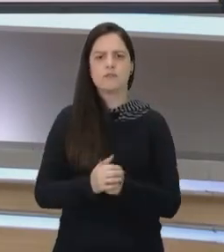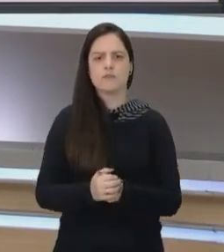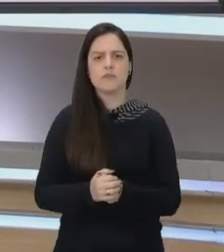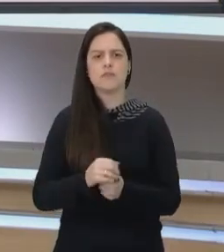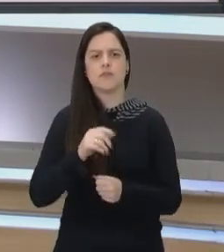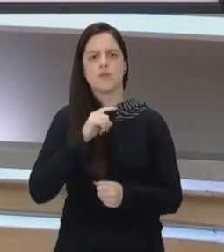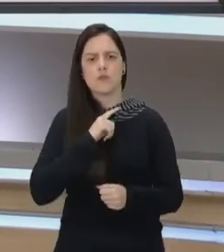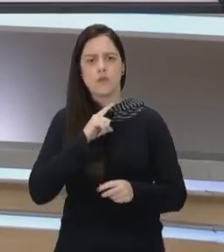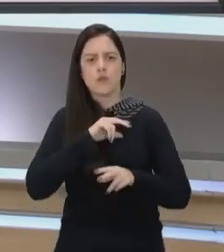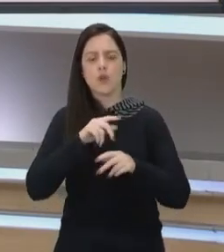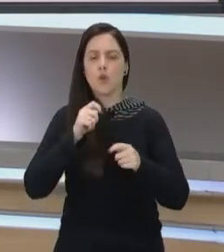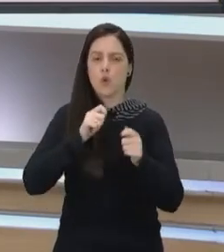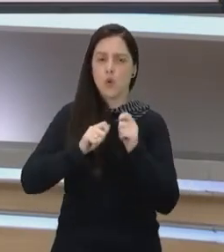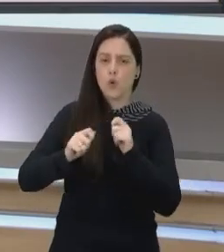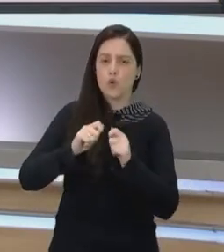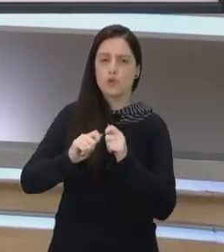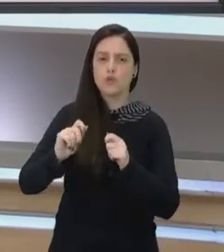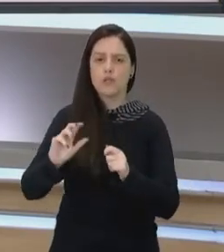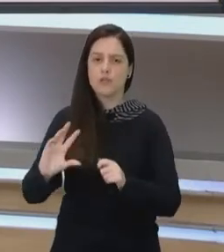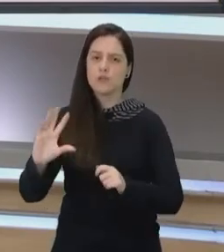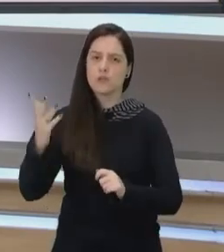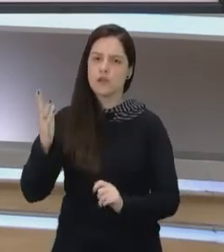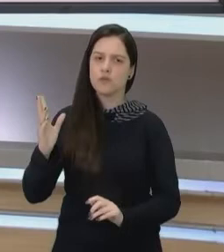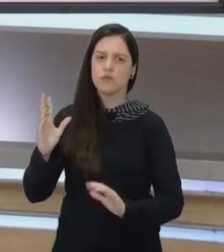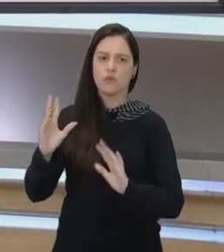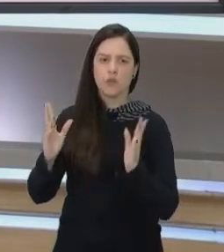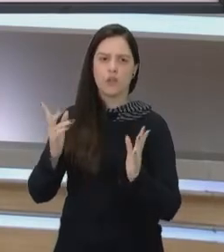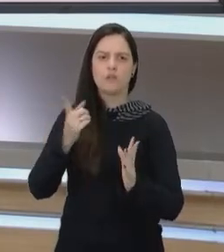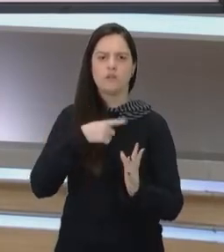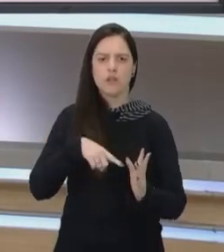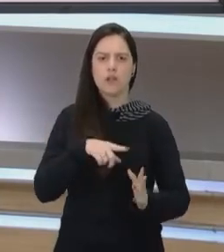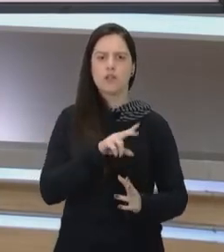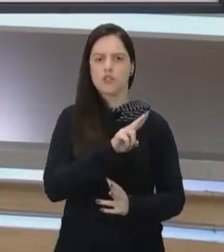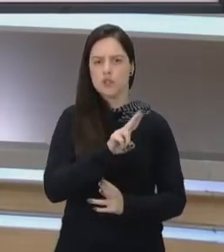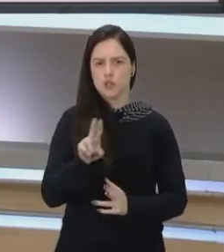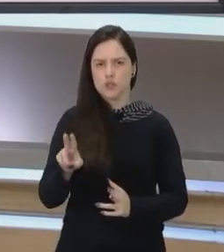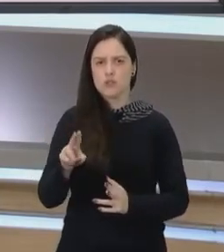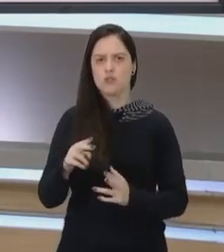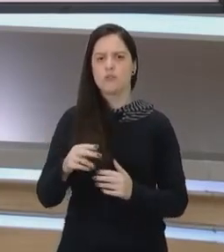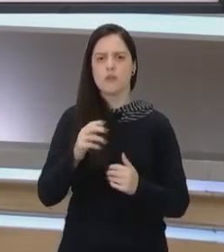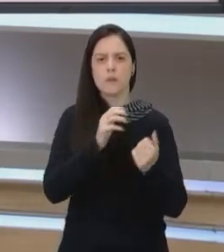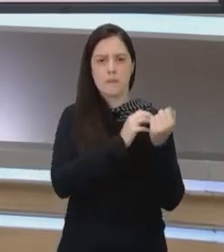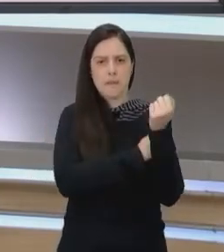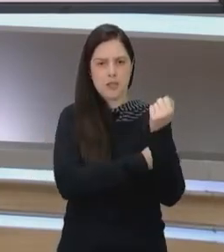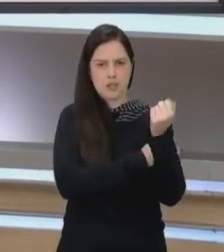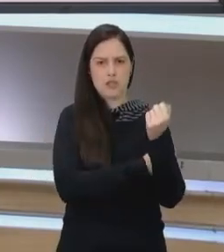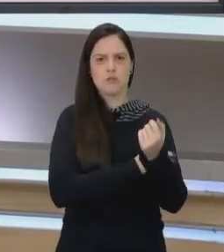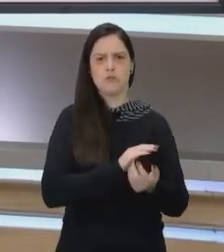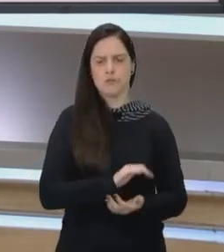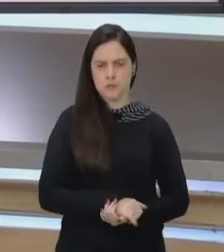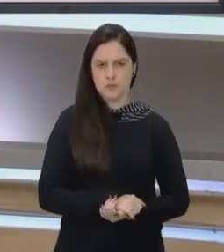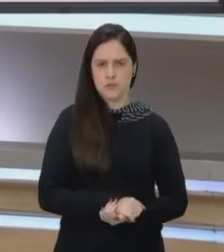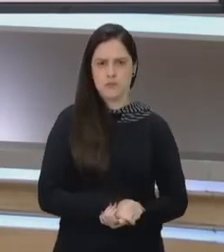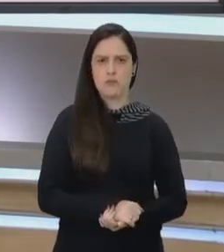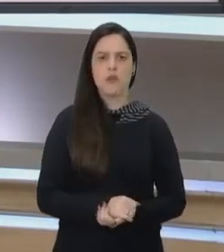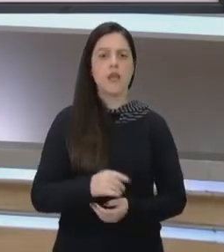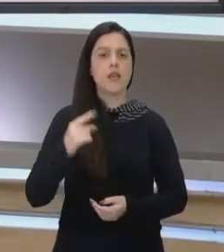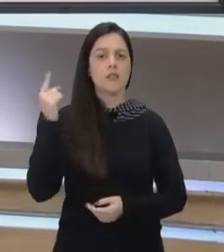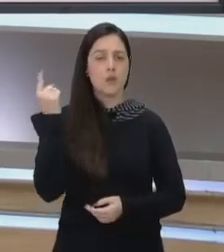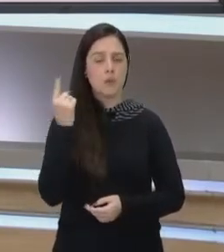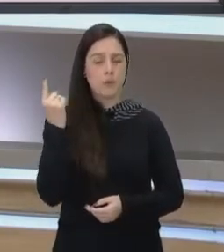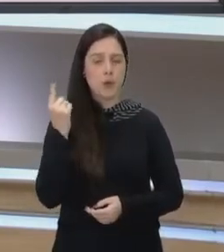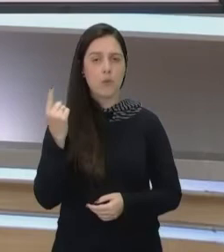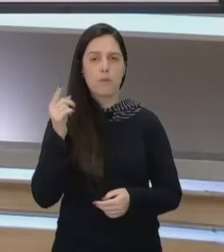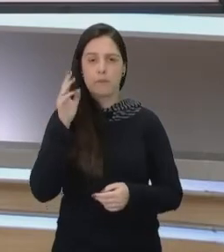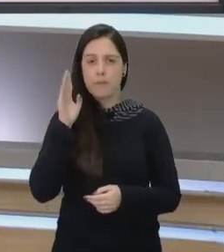de sempre estar no controle das situações, que é o que a gente chama de masculinidade tóxica. Então esse é o ponto principal